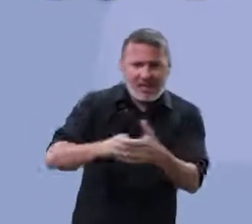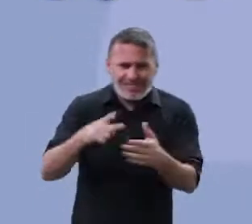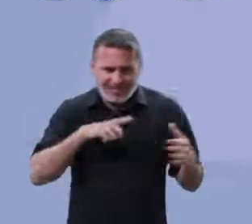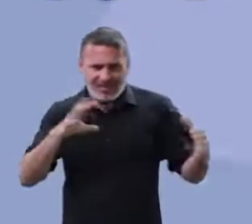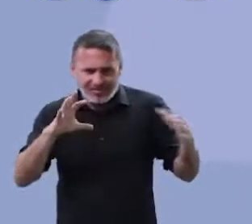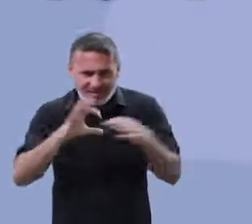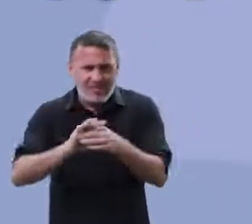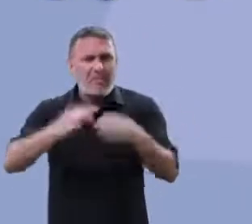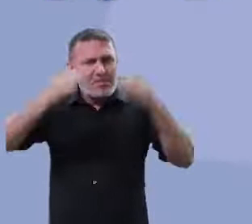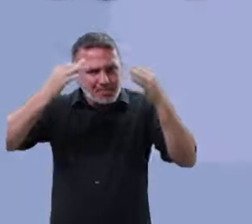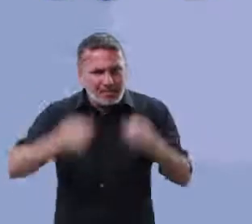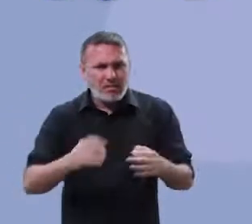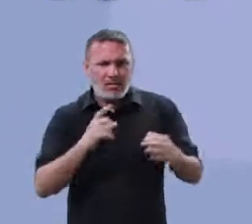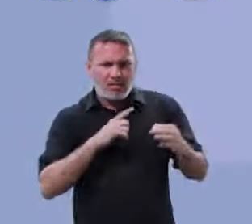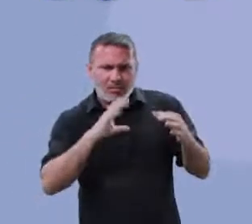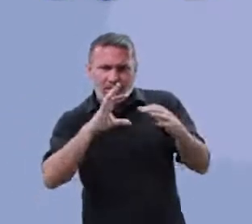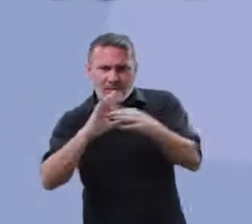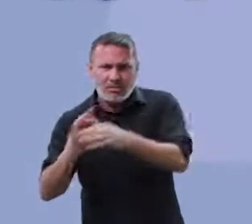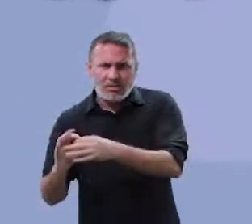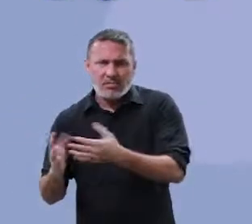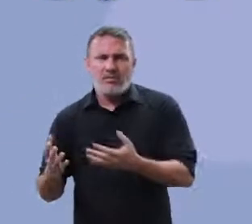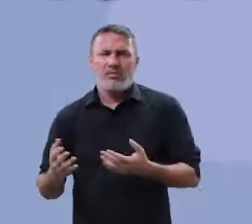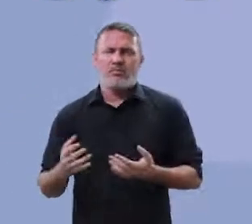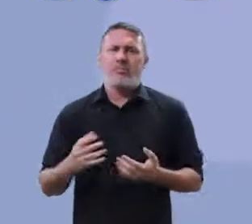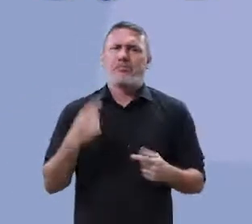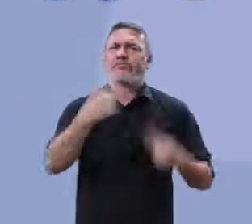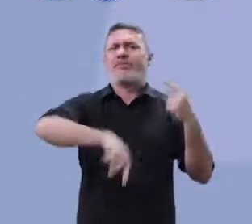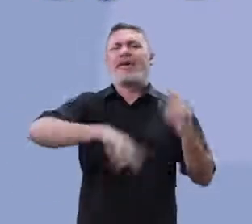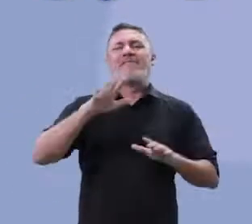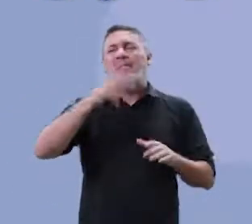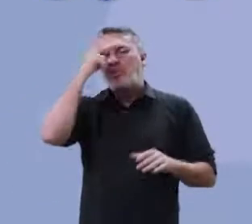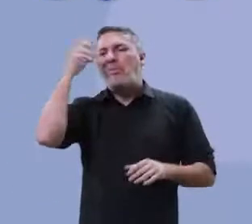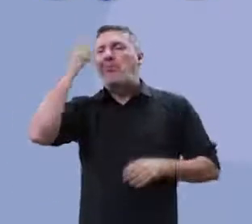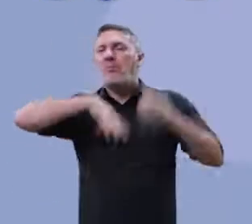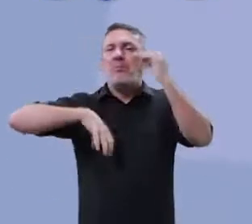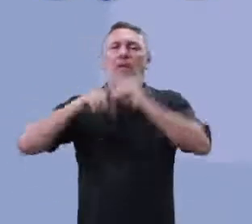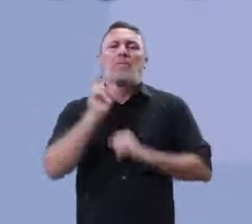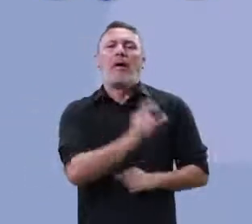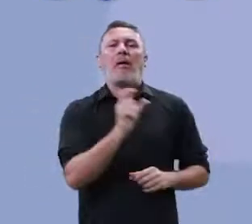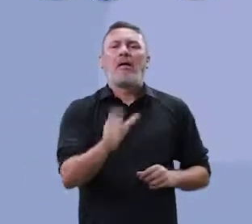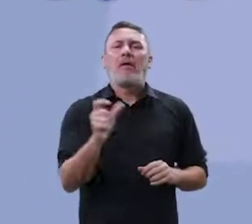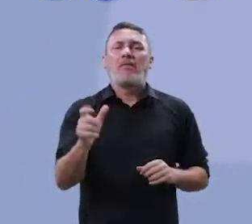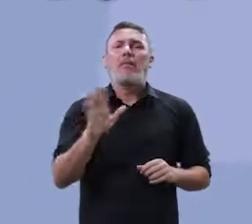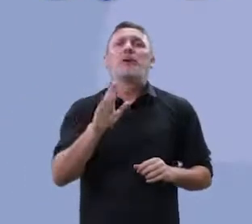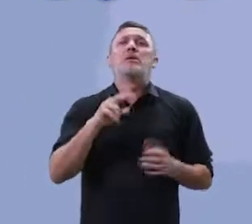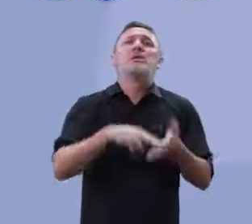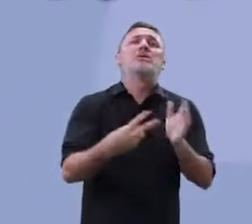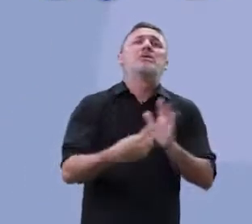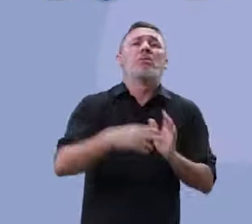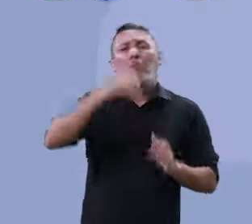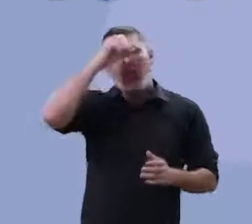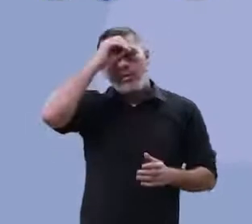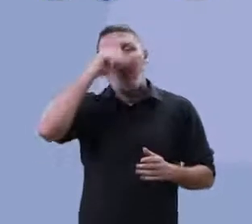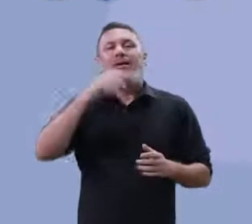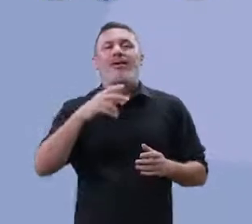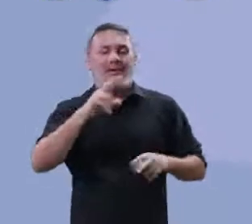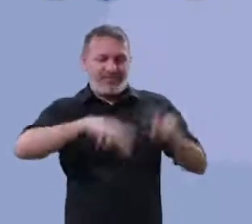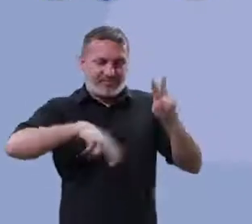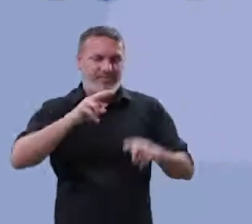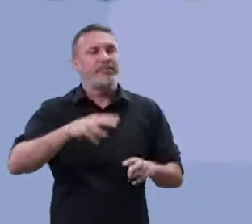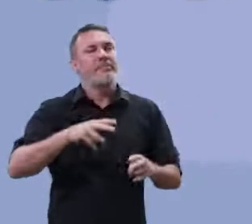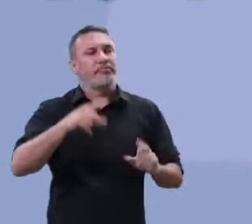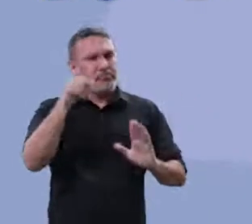essa palavra teve coerência com a ideia que você colocou? Não teve. Então, você vai ter que ser penalizado nessa parte aí.